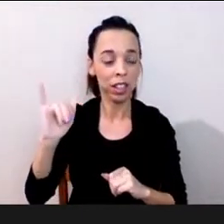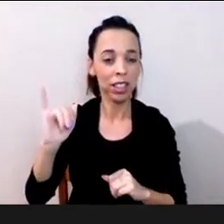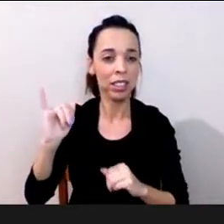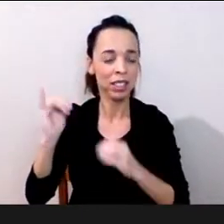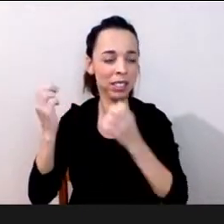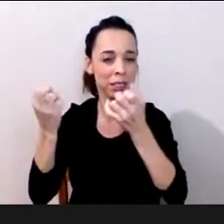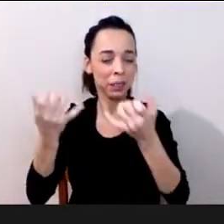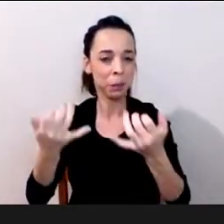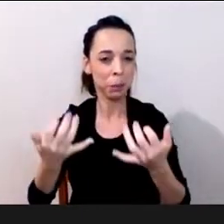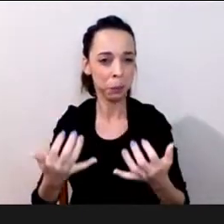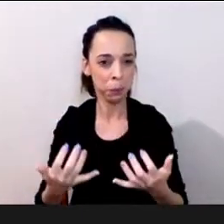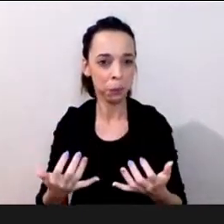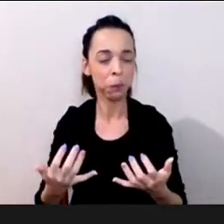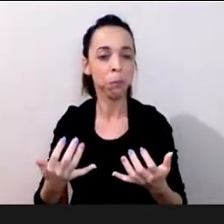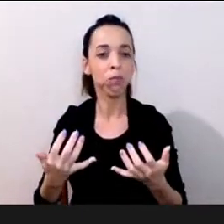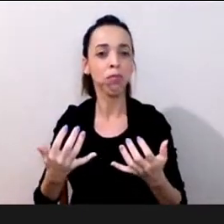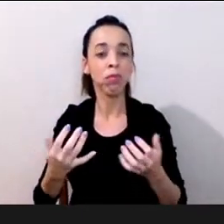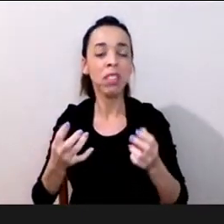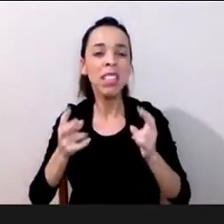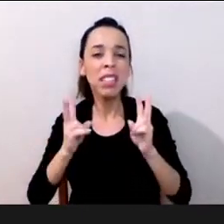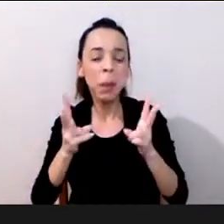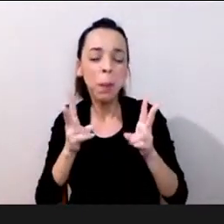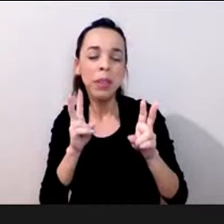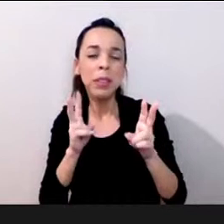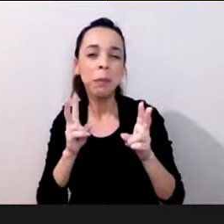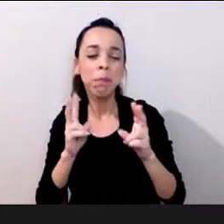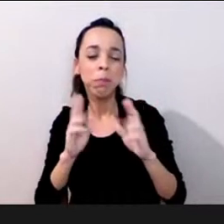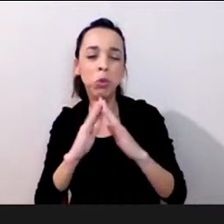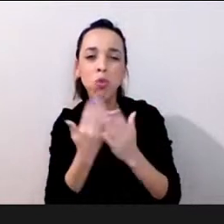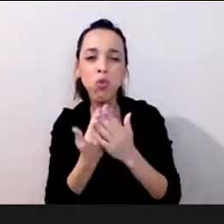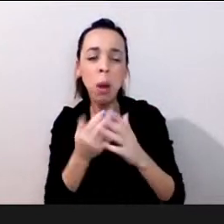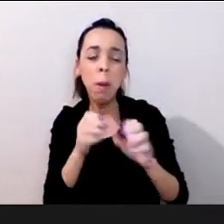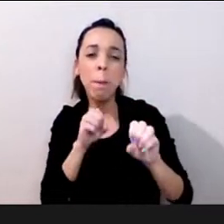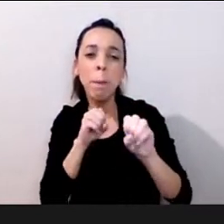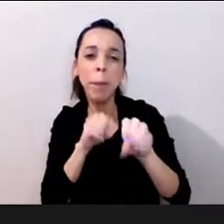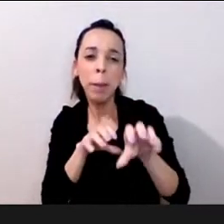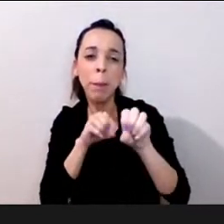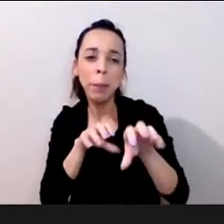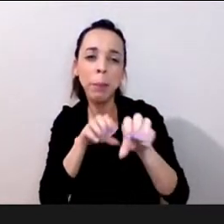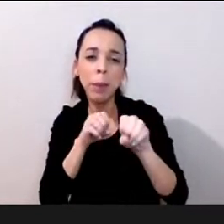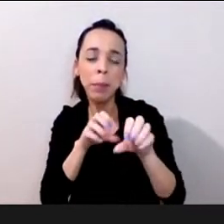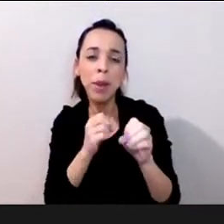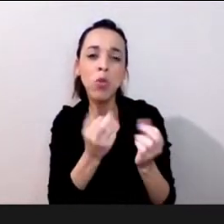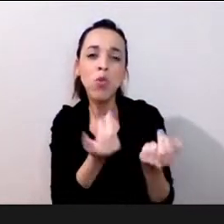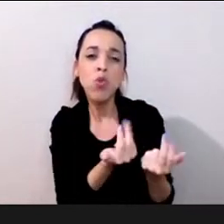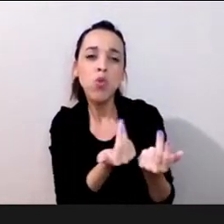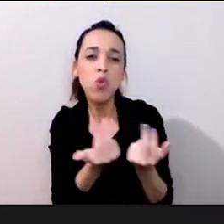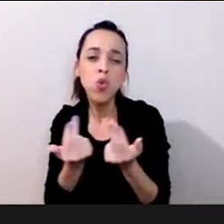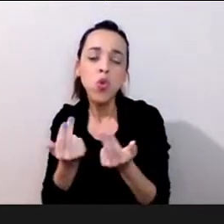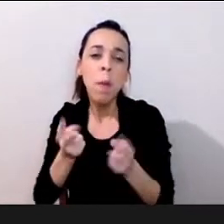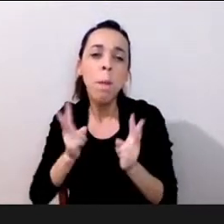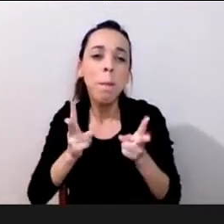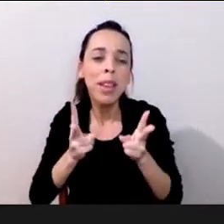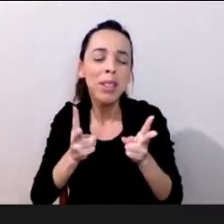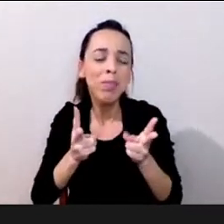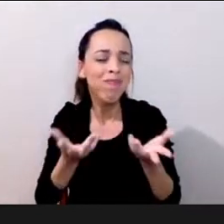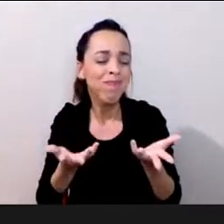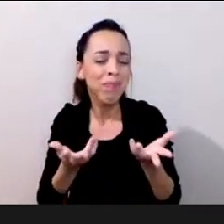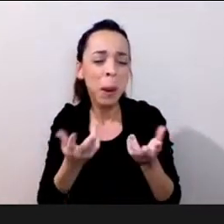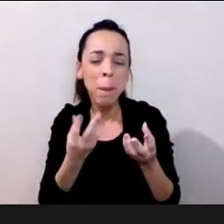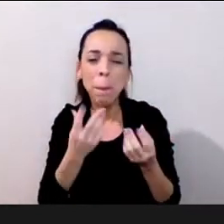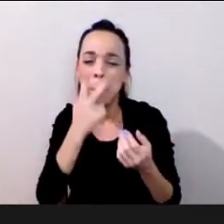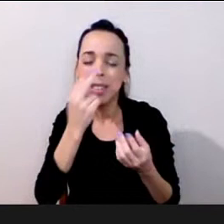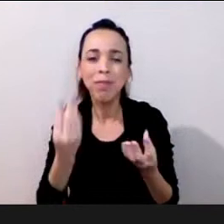modelo homogêneo de educação o resultado ele sempre será insatisfatório né e quanto mais próximo